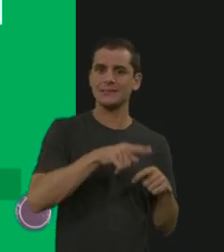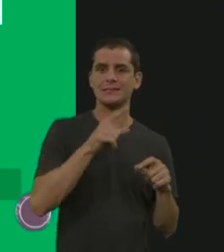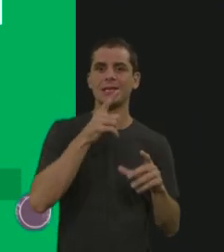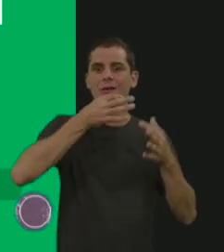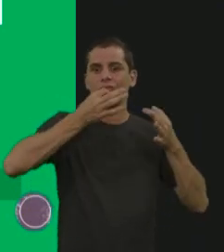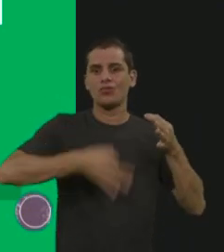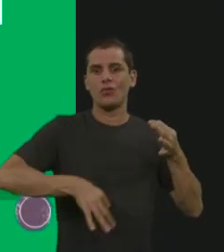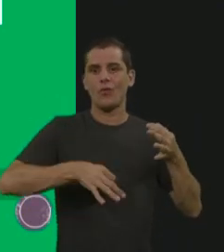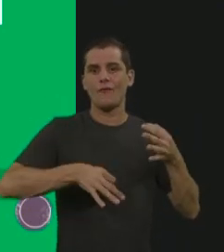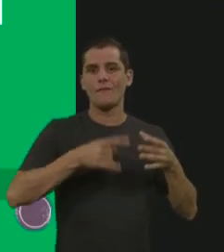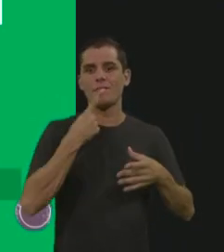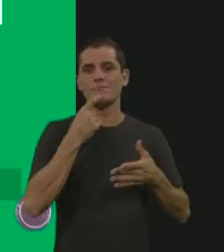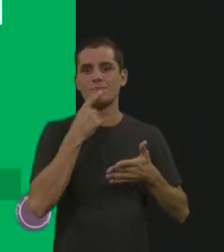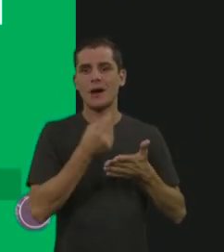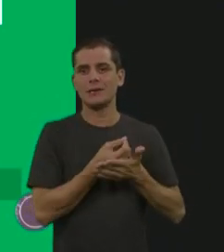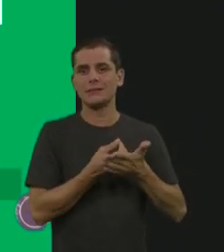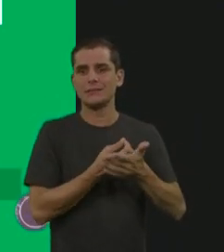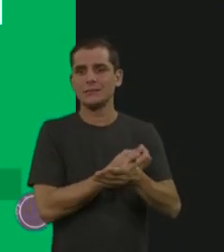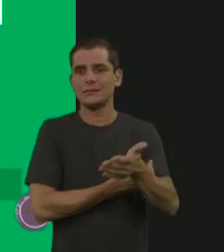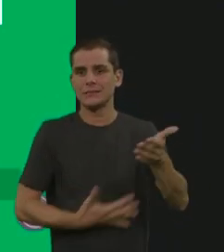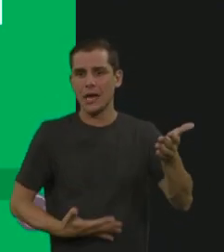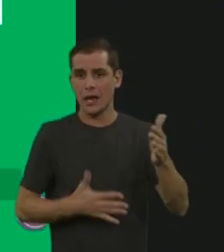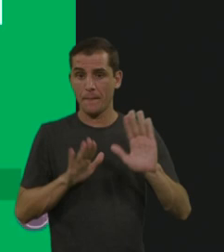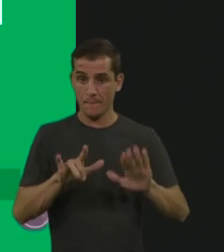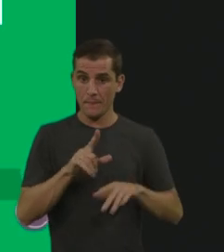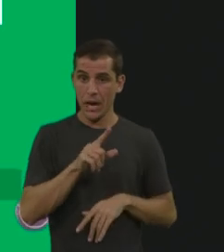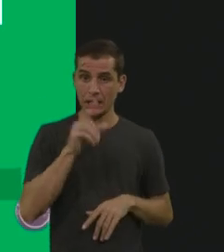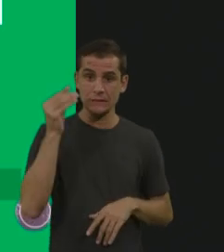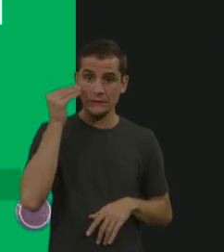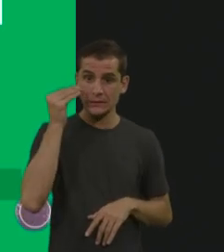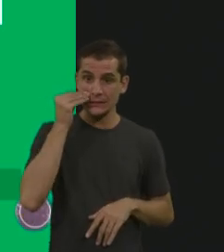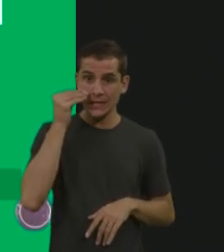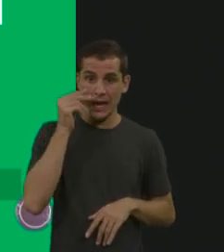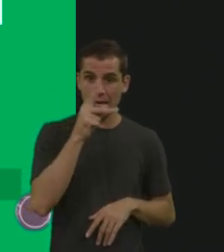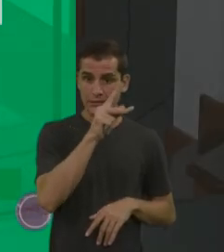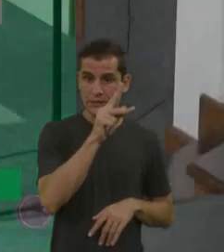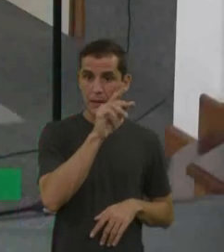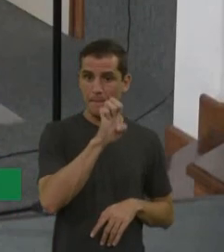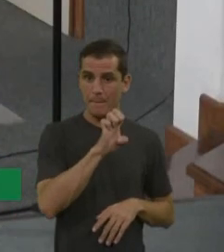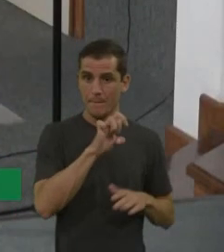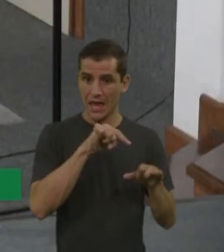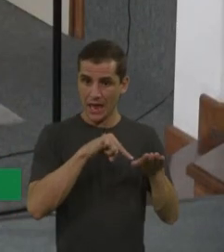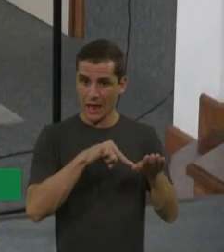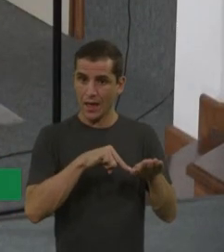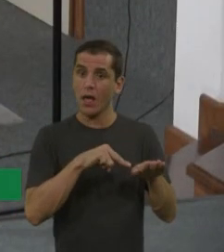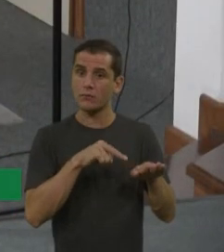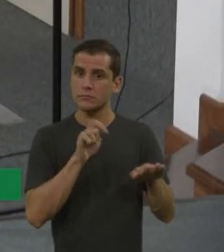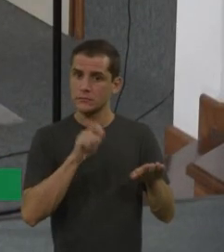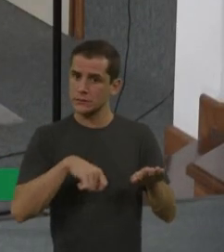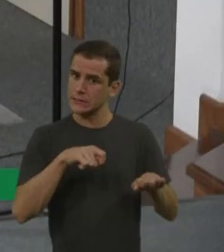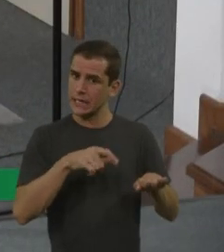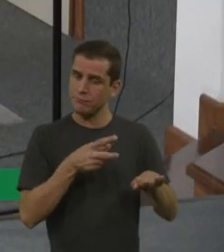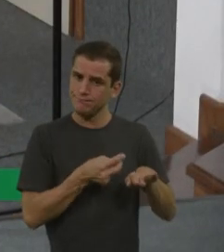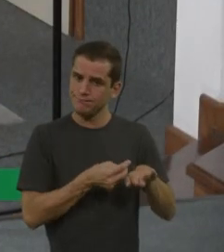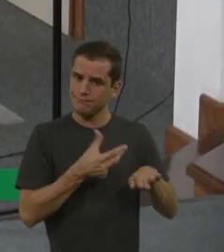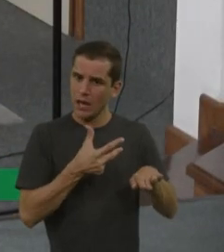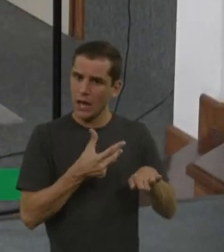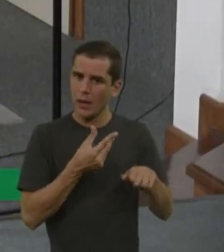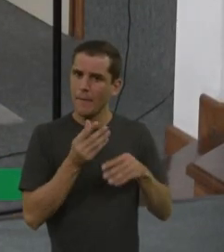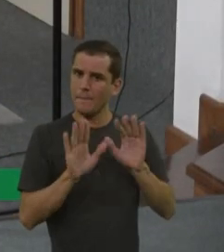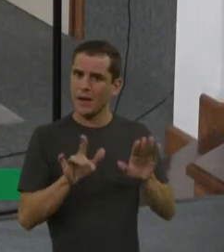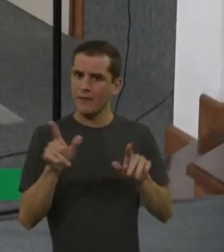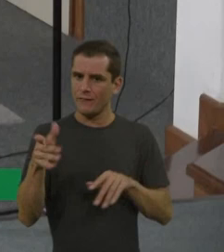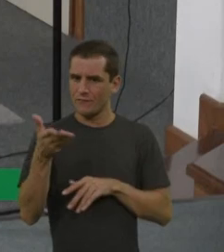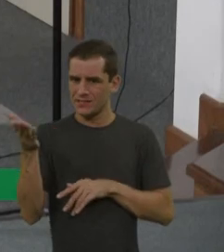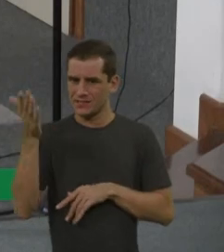filtro, né, que é o teste do pezinho que é feito também, é muito bom, muito rápido, né? Desde que seja coletado adequadamente, né? Porque eu não sei se vocês já viram o papel filtro